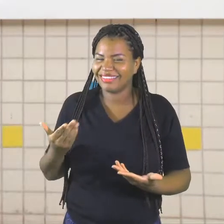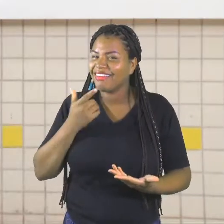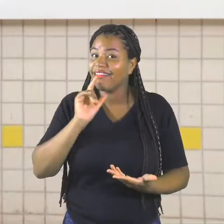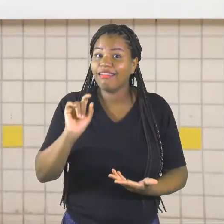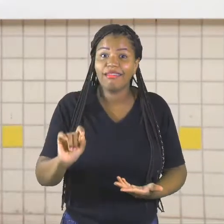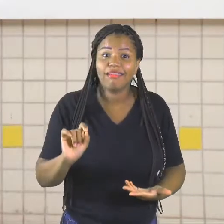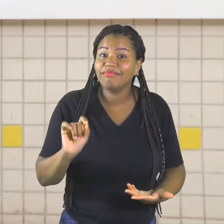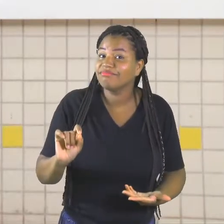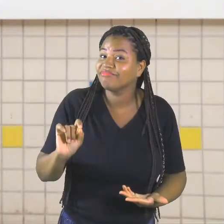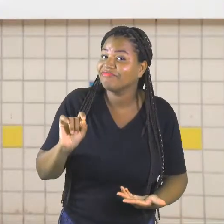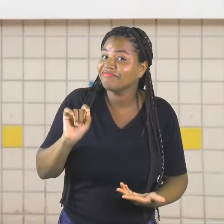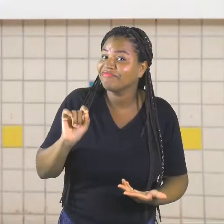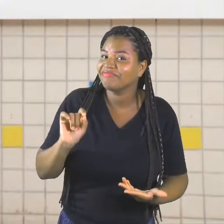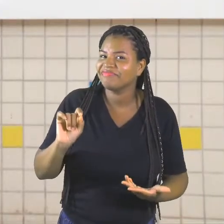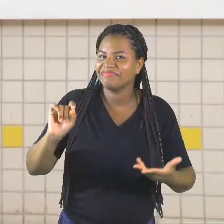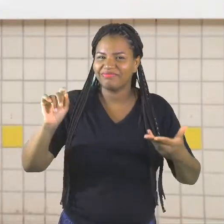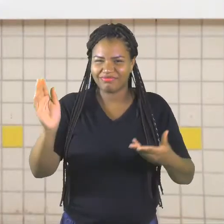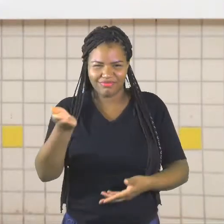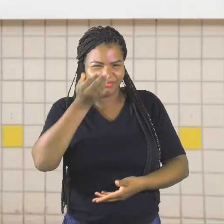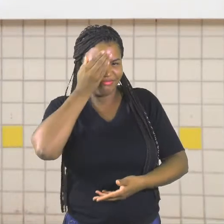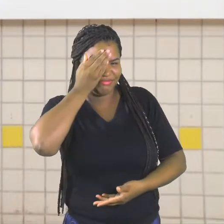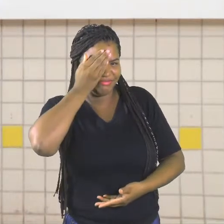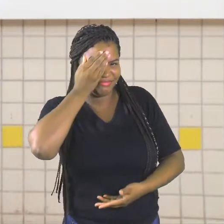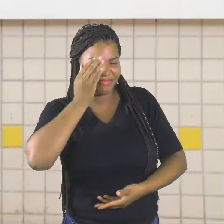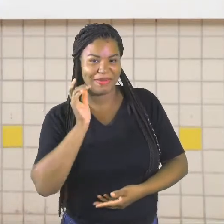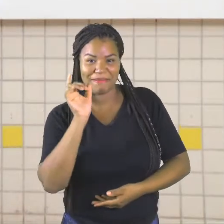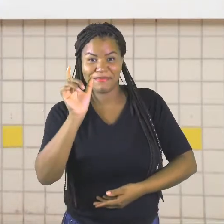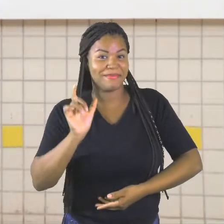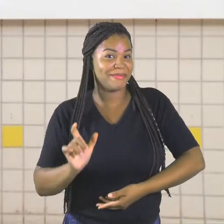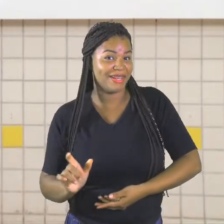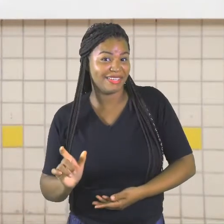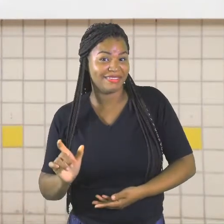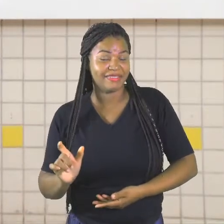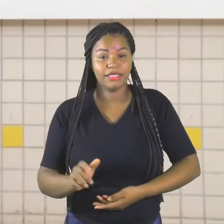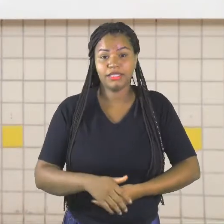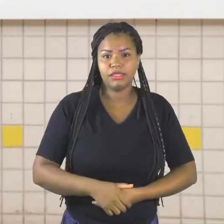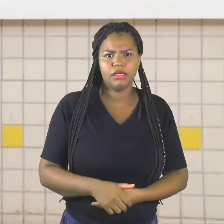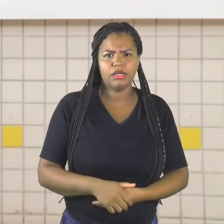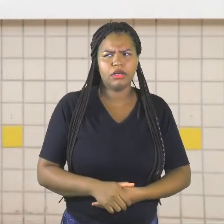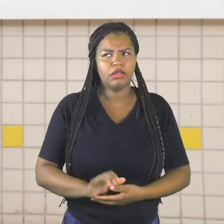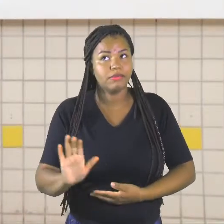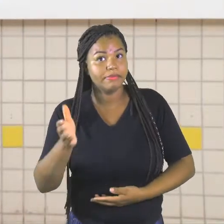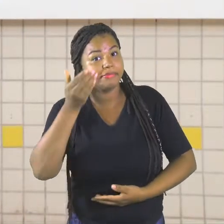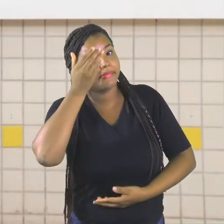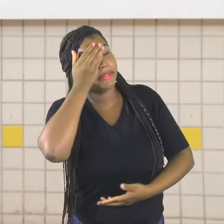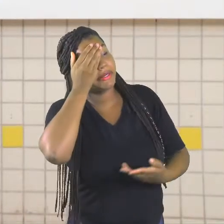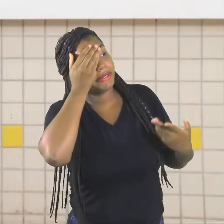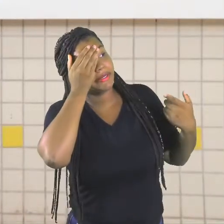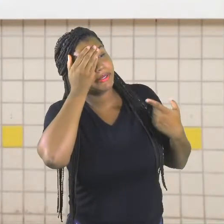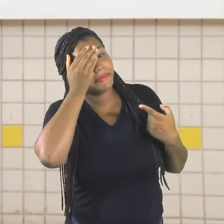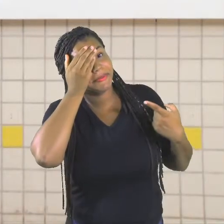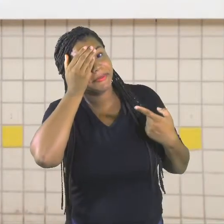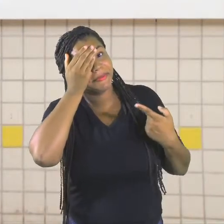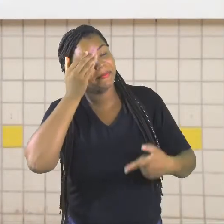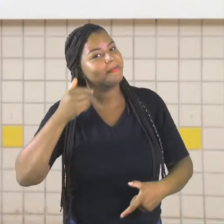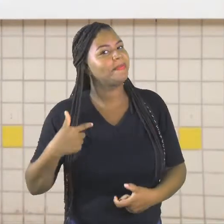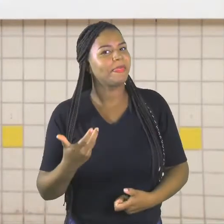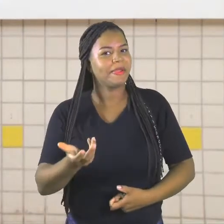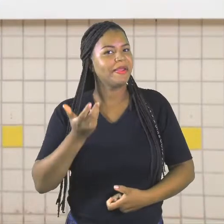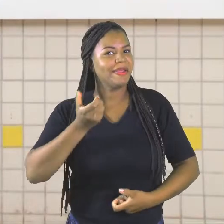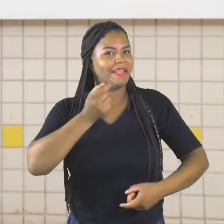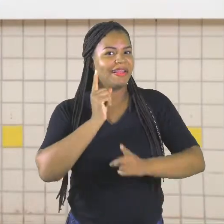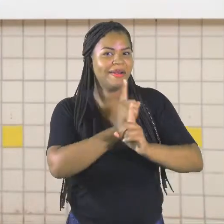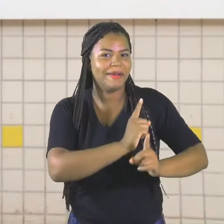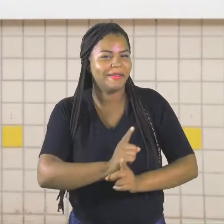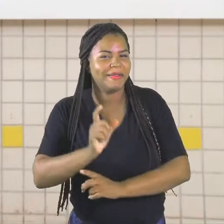Quem? O pirata de palavra. E falando em pirata, eu quero encontrar uma